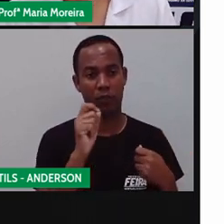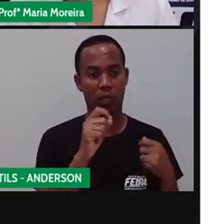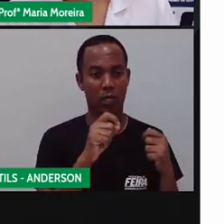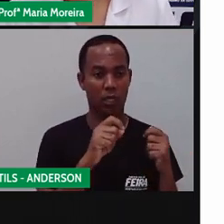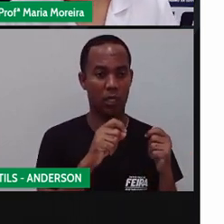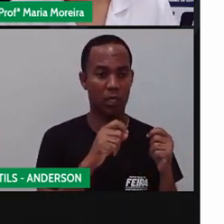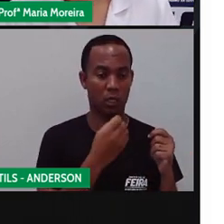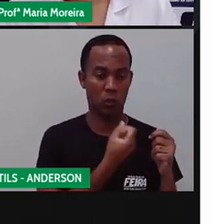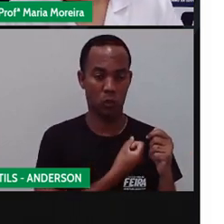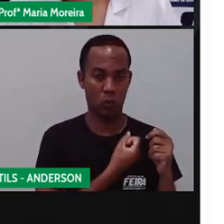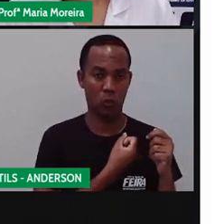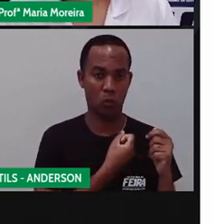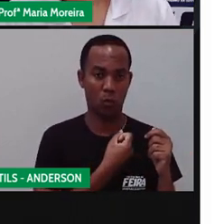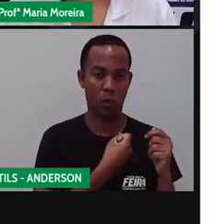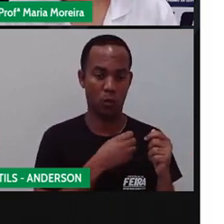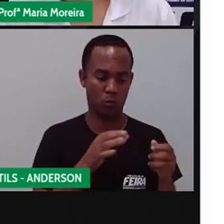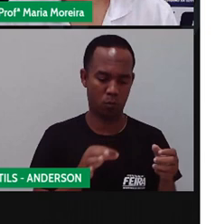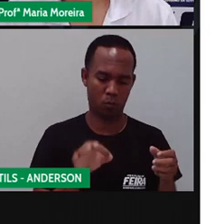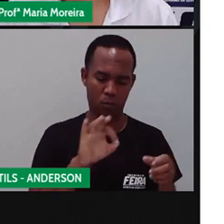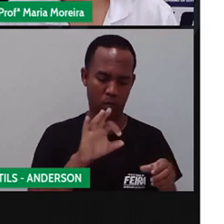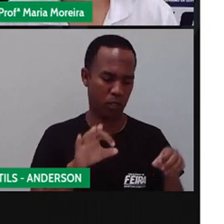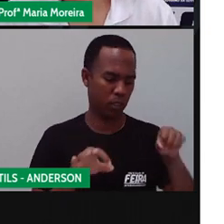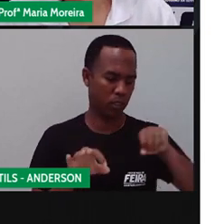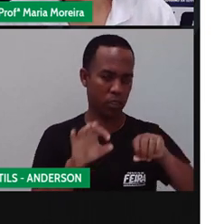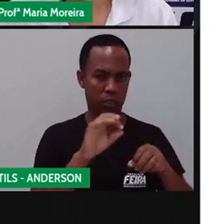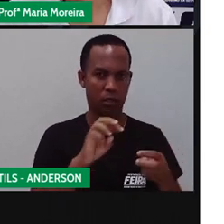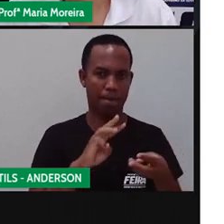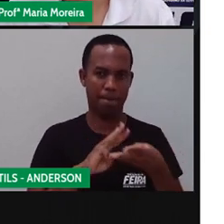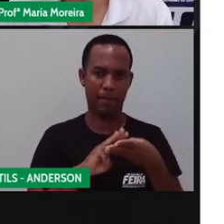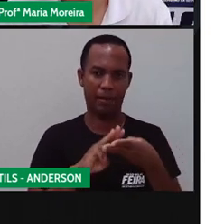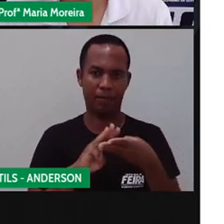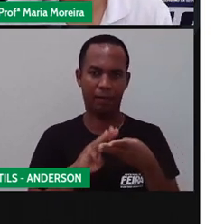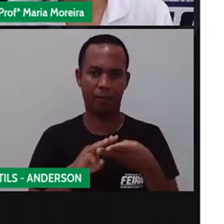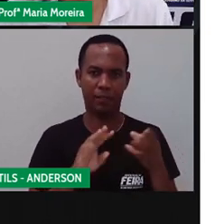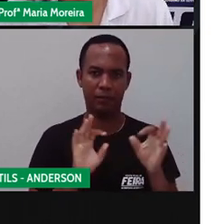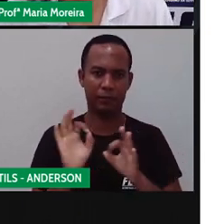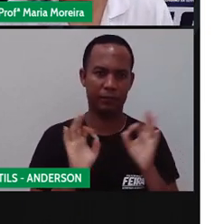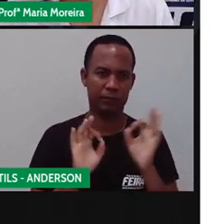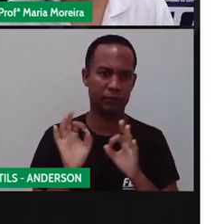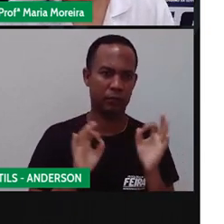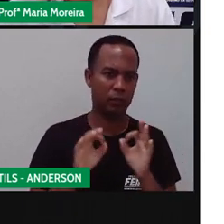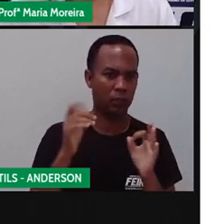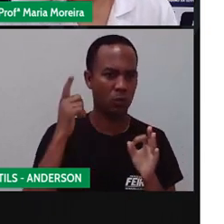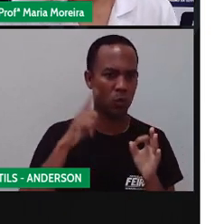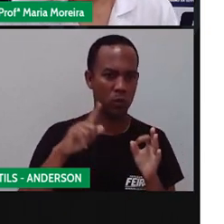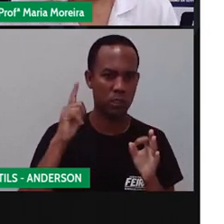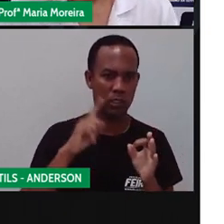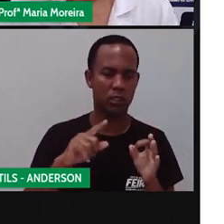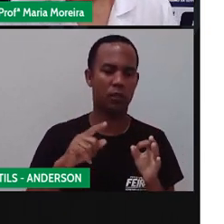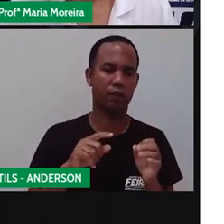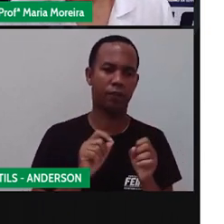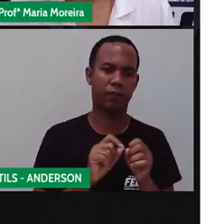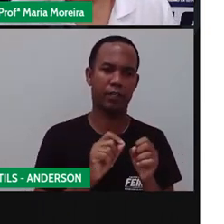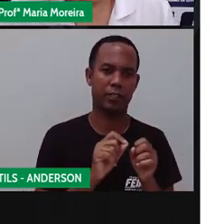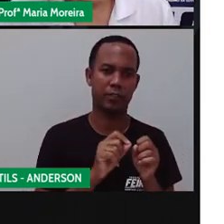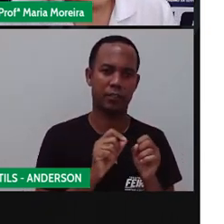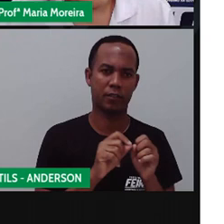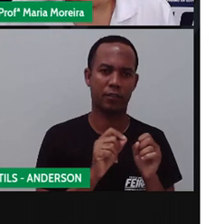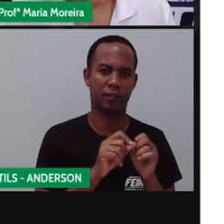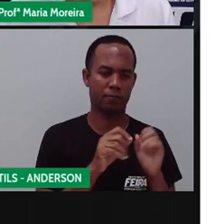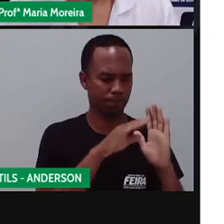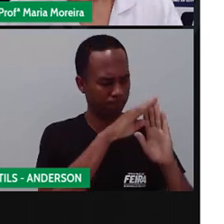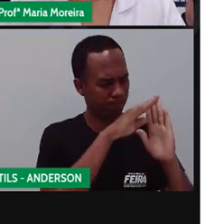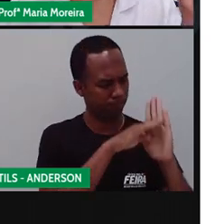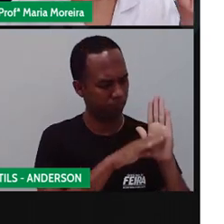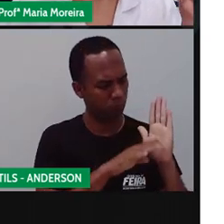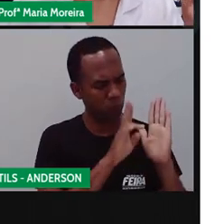preciso... Olha que interessante, eu preciso da matemática pra conseguir fazer uma receita. Eu preciso olhar,